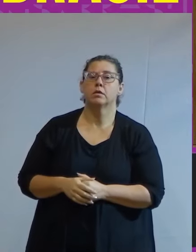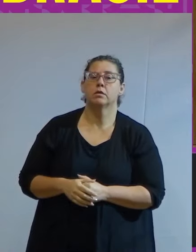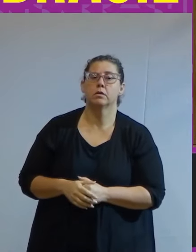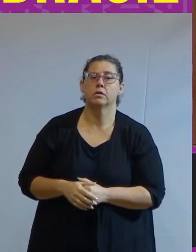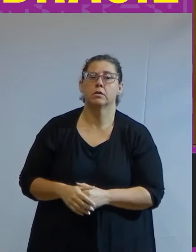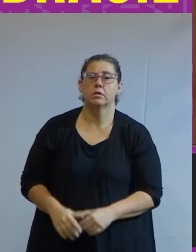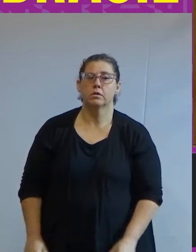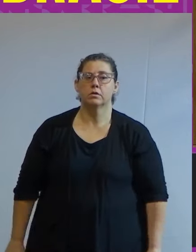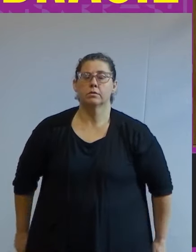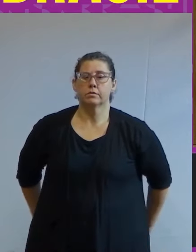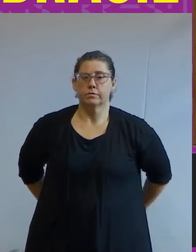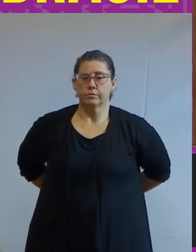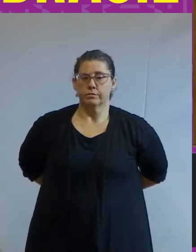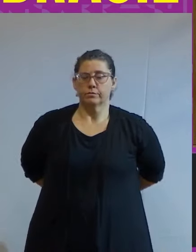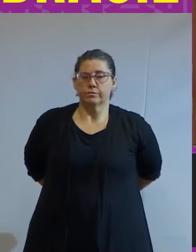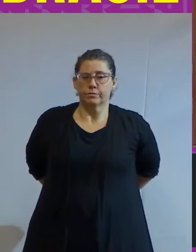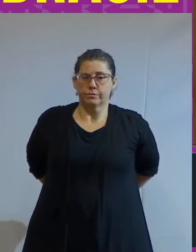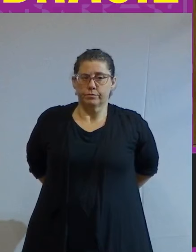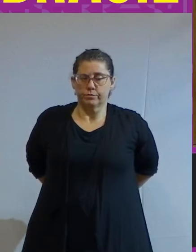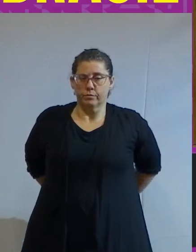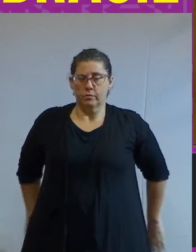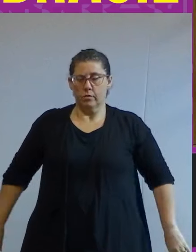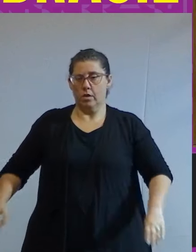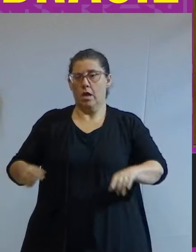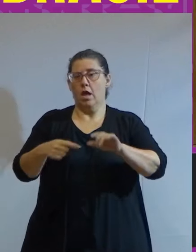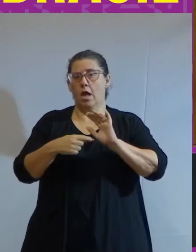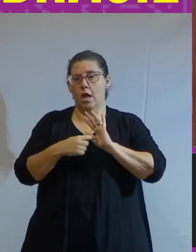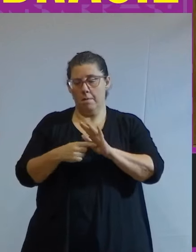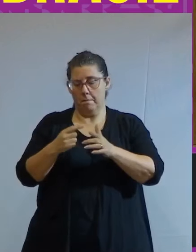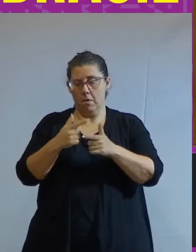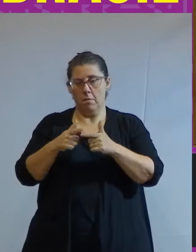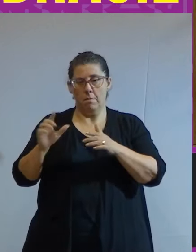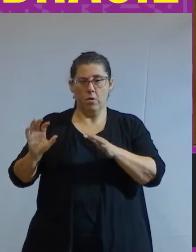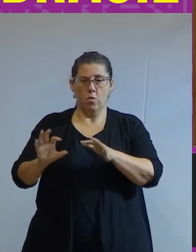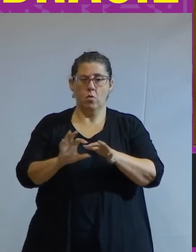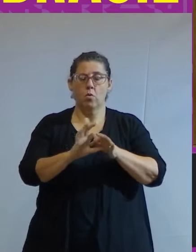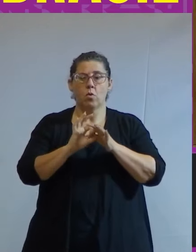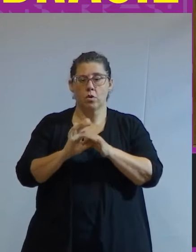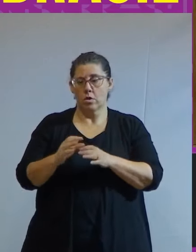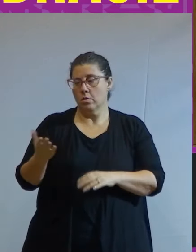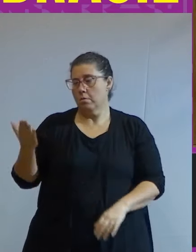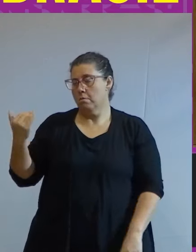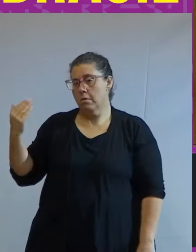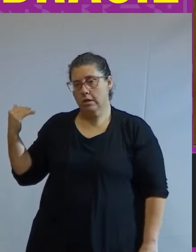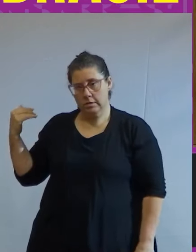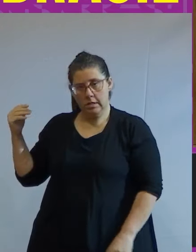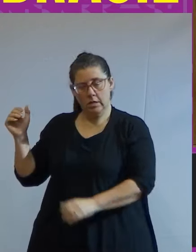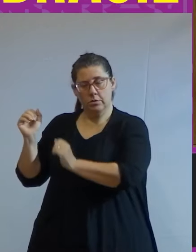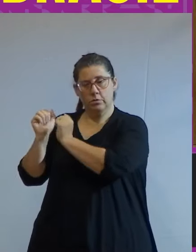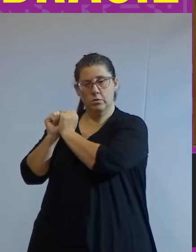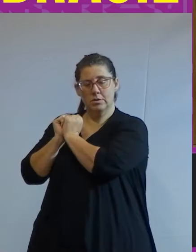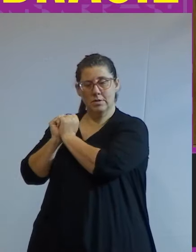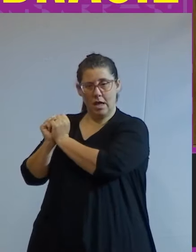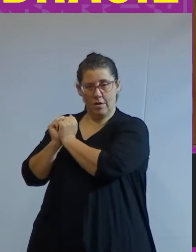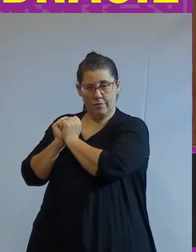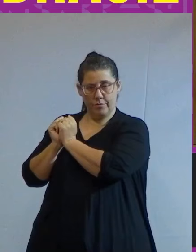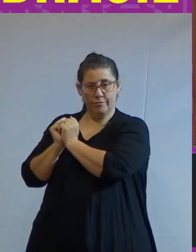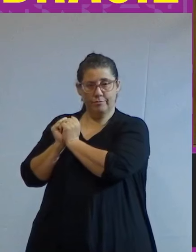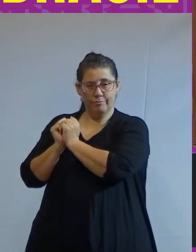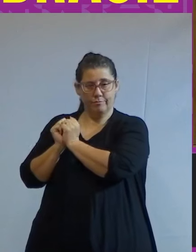fratura social que nos marca fratura crucialmente ligada a nosso passado escravocrata